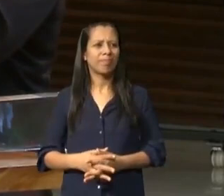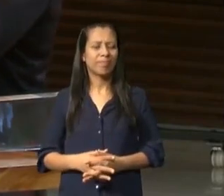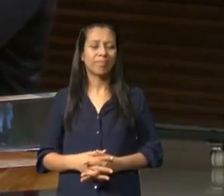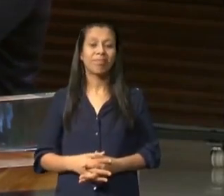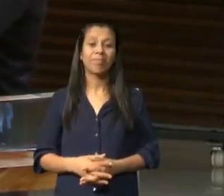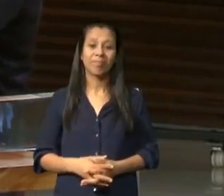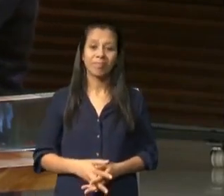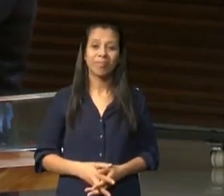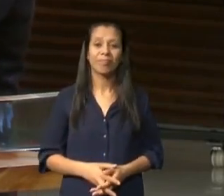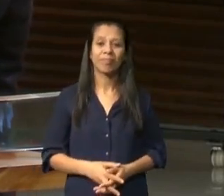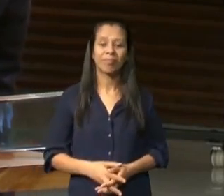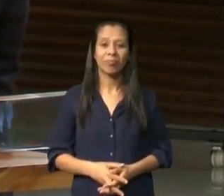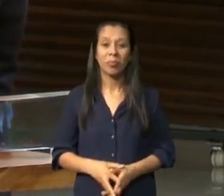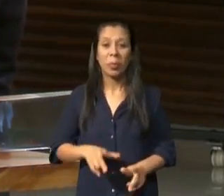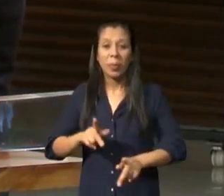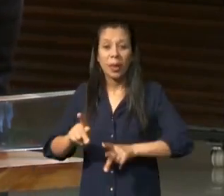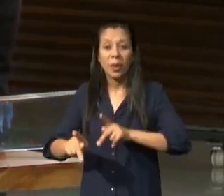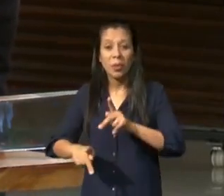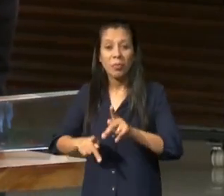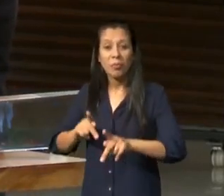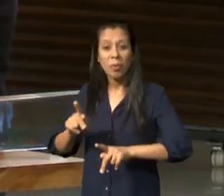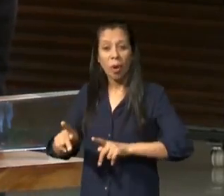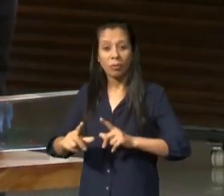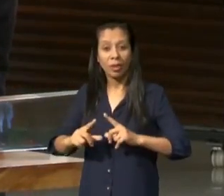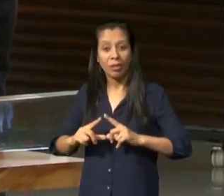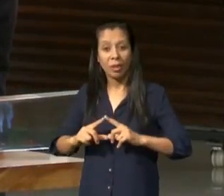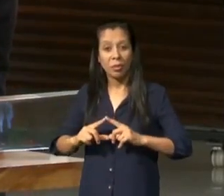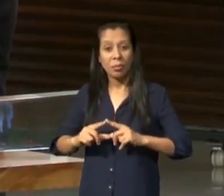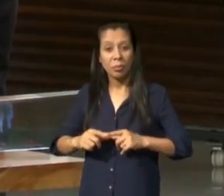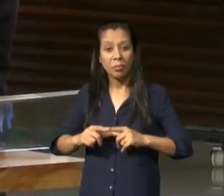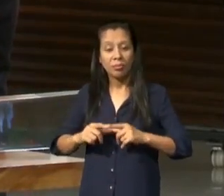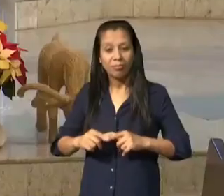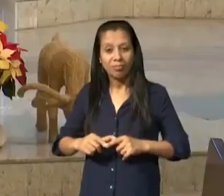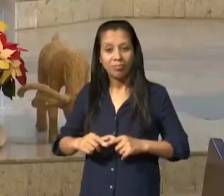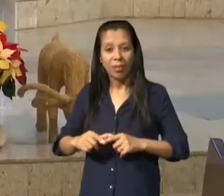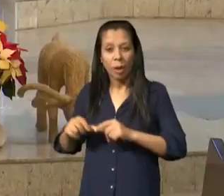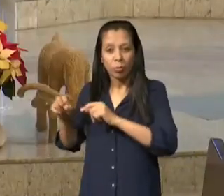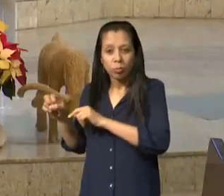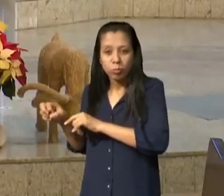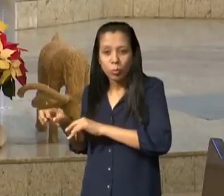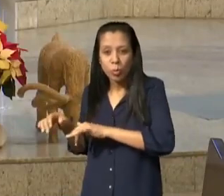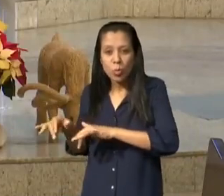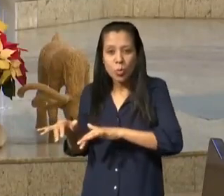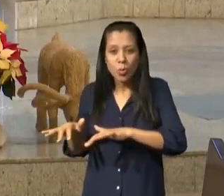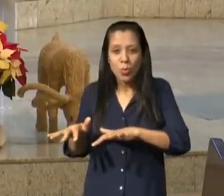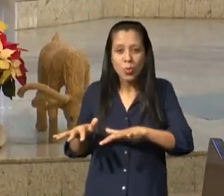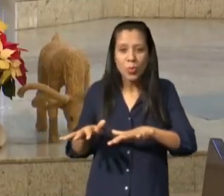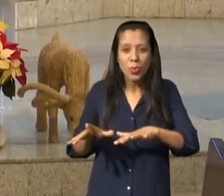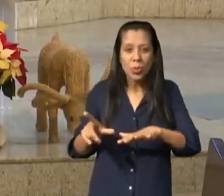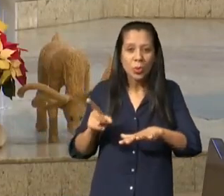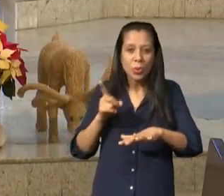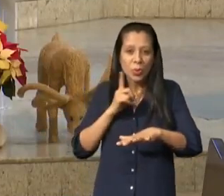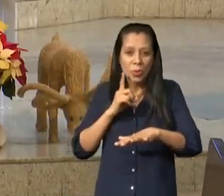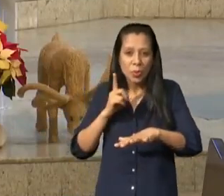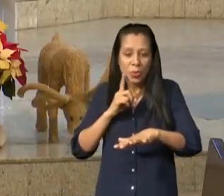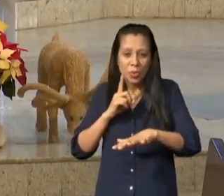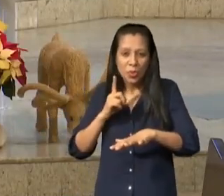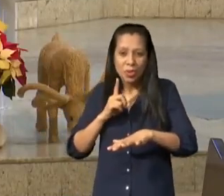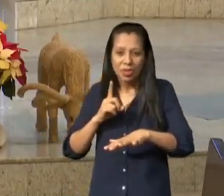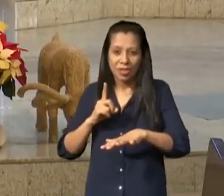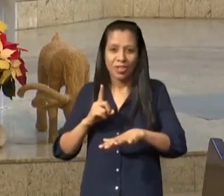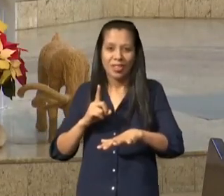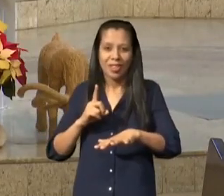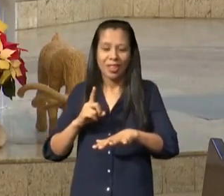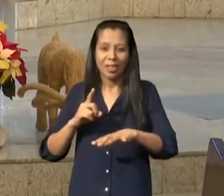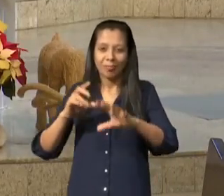pudessem estar protegidos do calor e protegidos do frio quantos